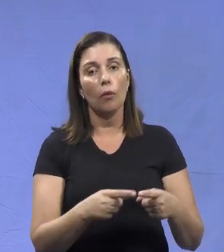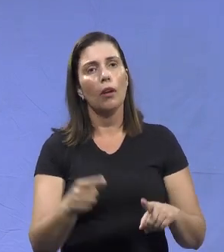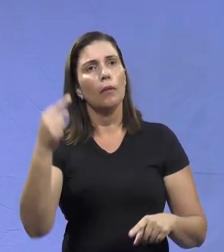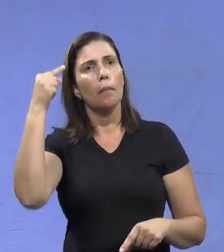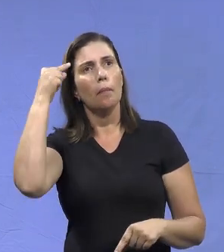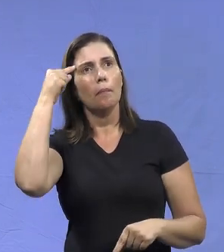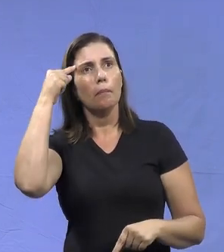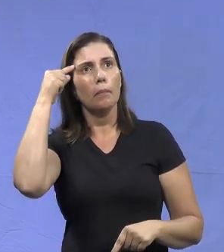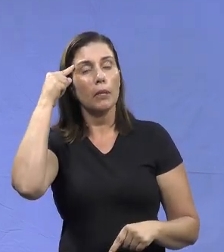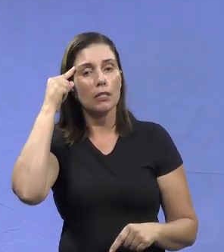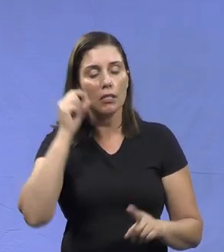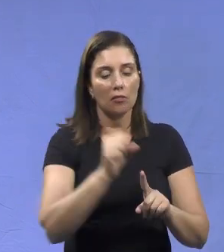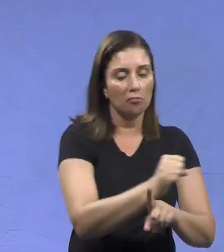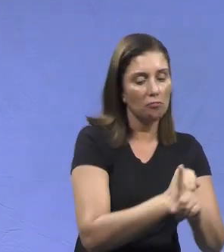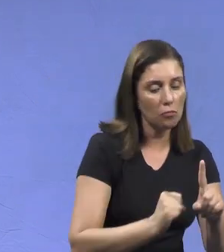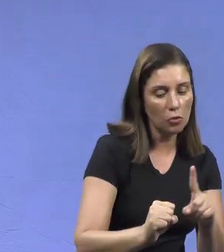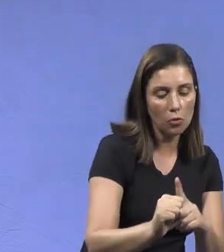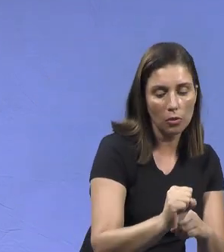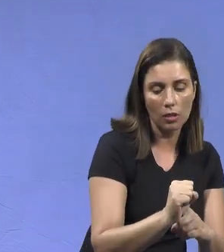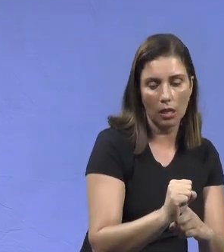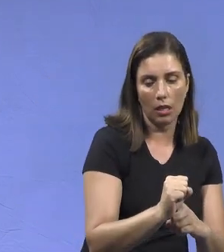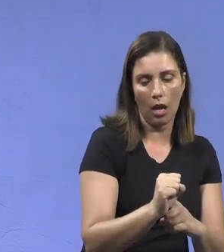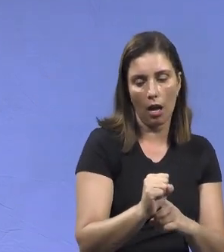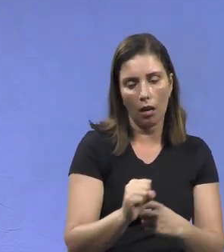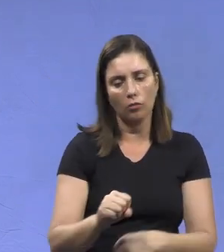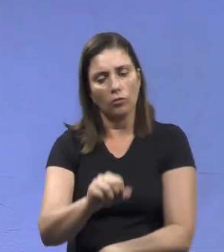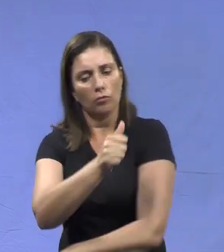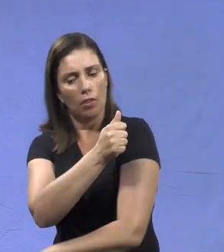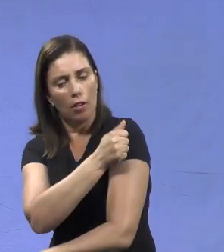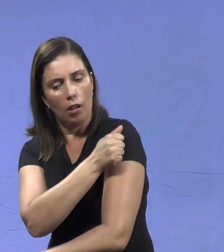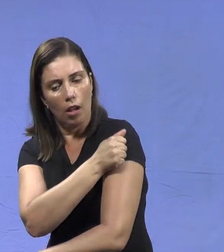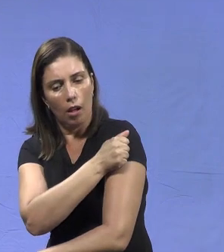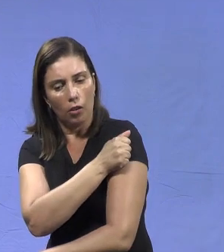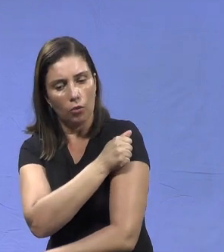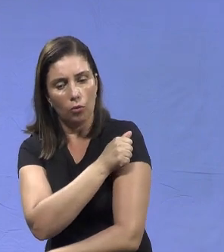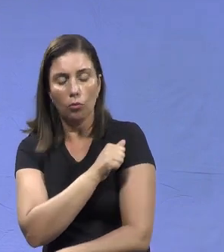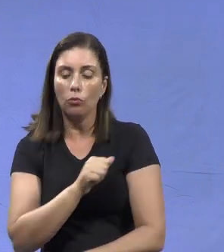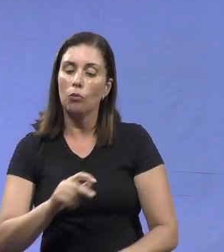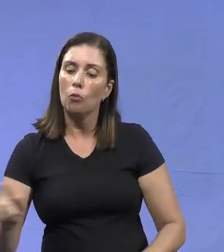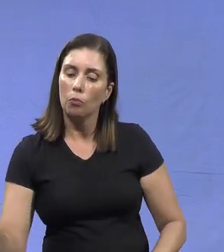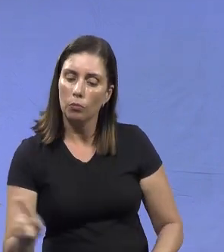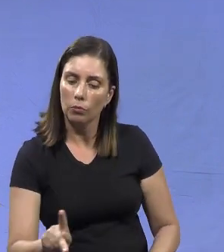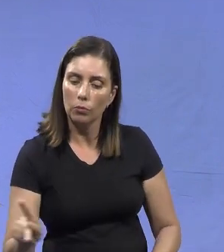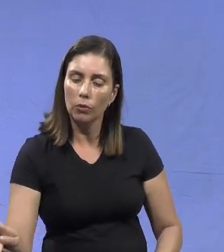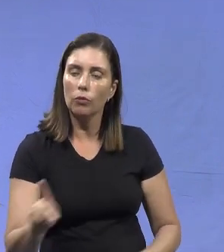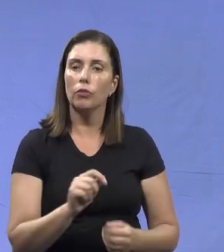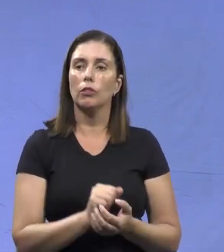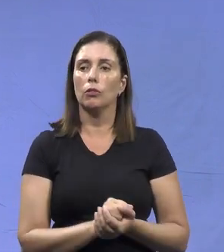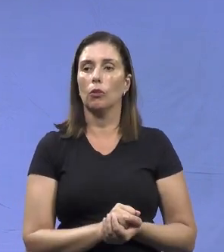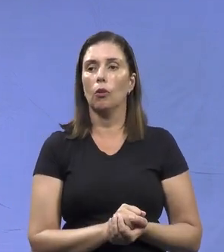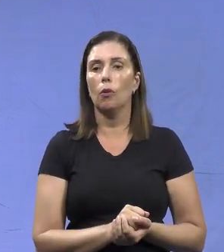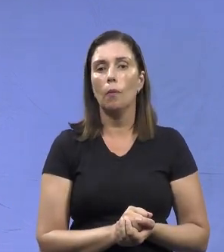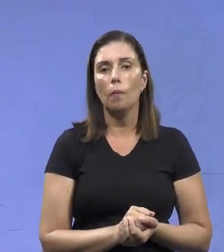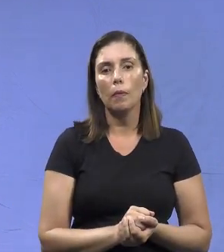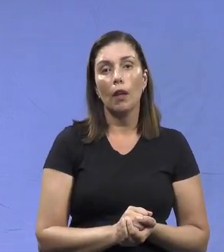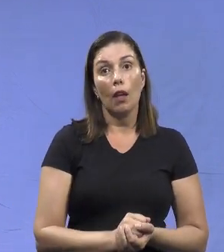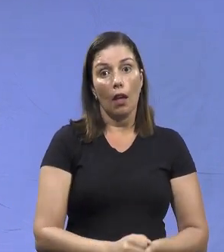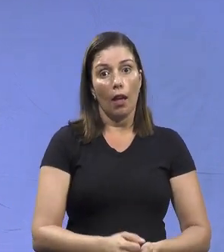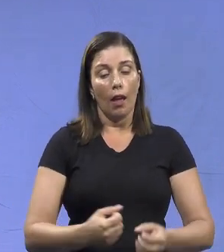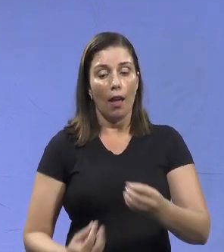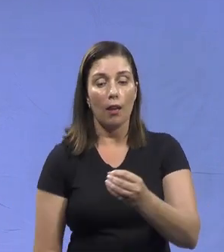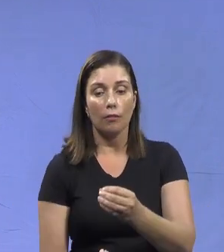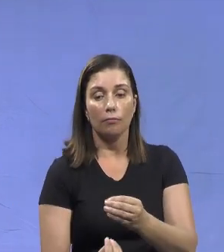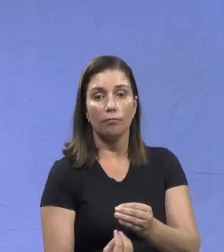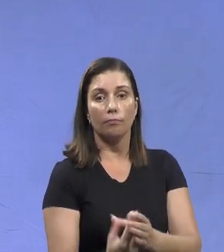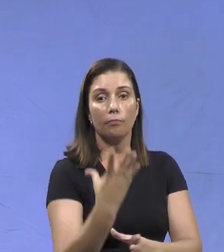né? Tanto na parte da sociedade, na parte do aluno, na parte do professor, é gerar